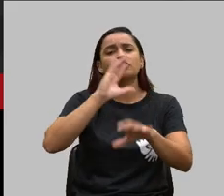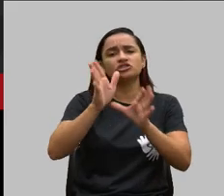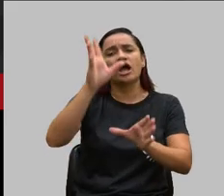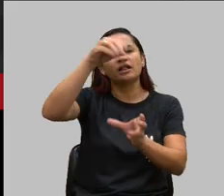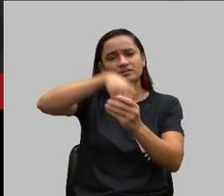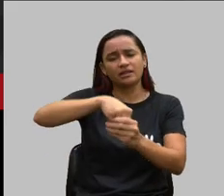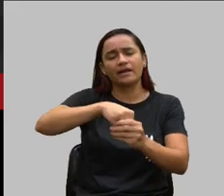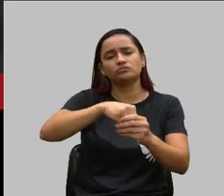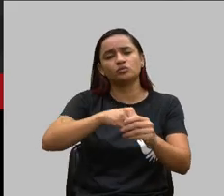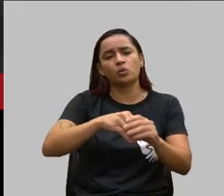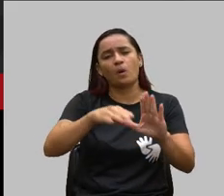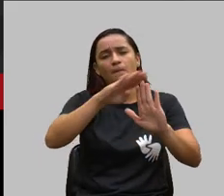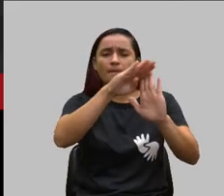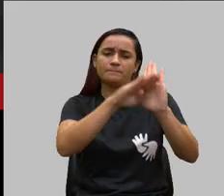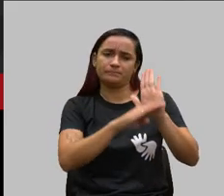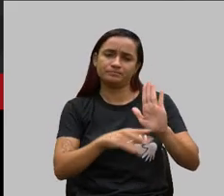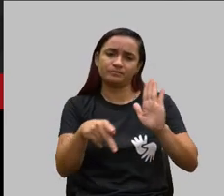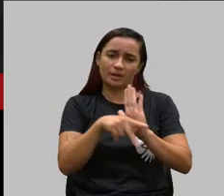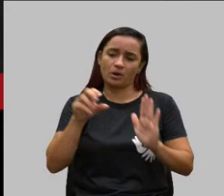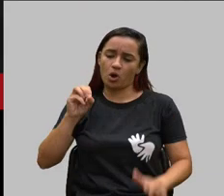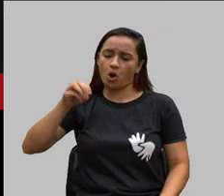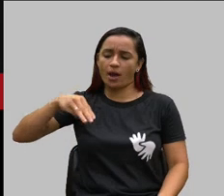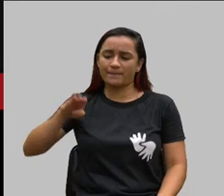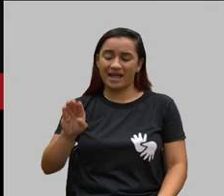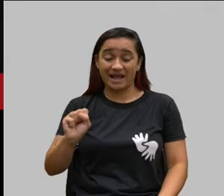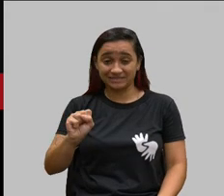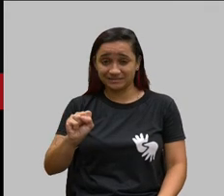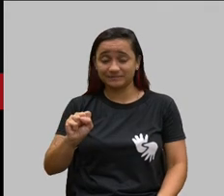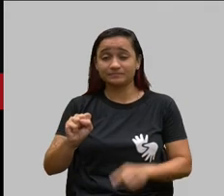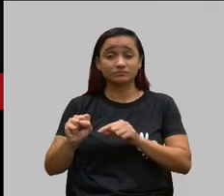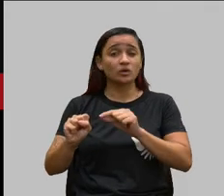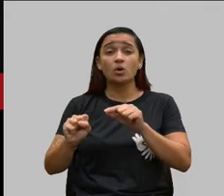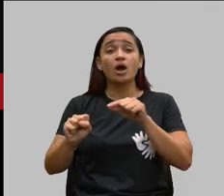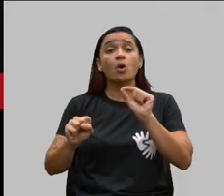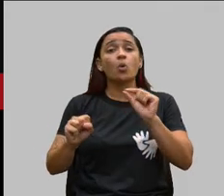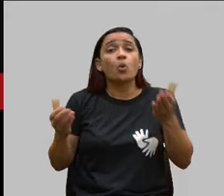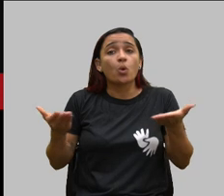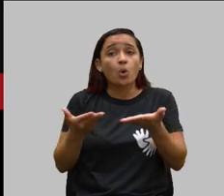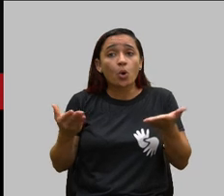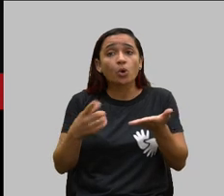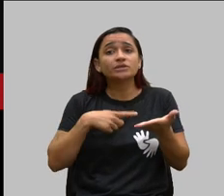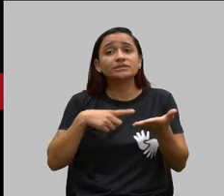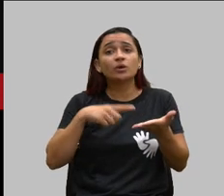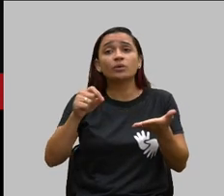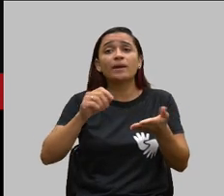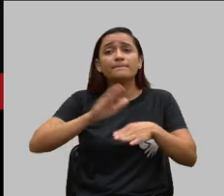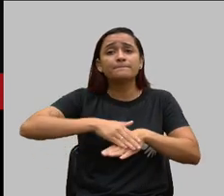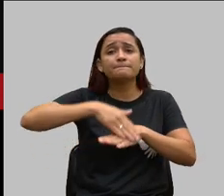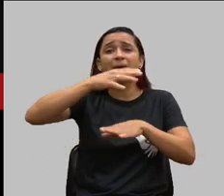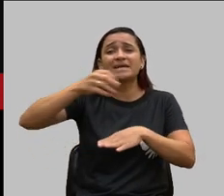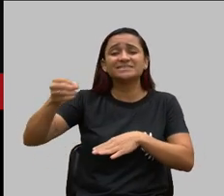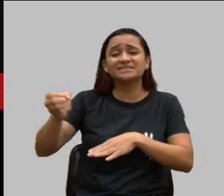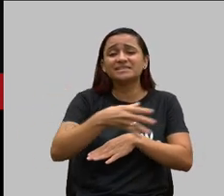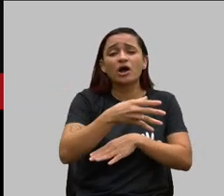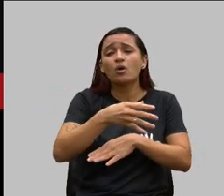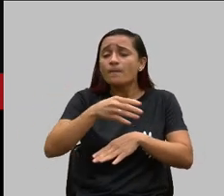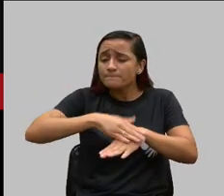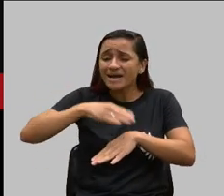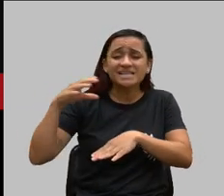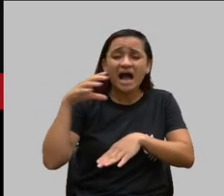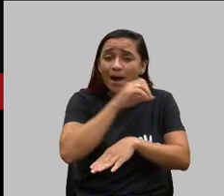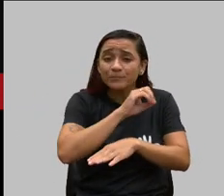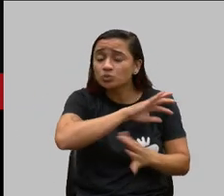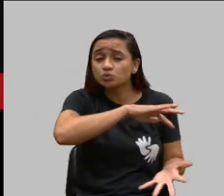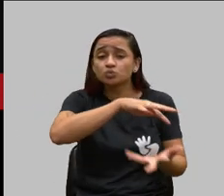e não é tema nosso aqui mas a INS tem o rol de procedimentos mais atualizado mais rápido do mundo ele é